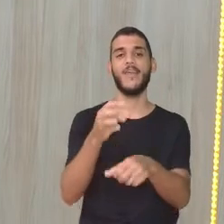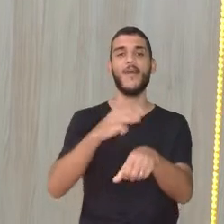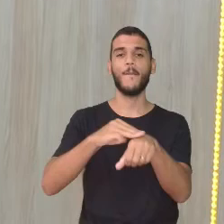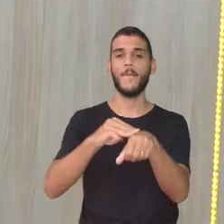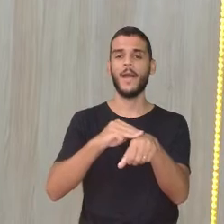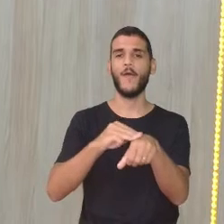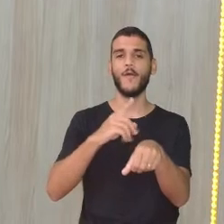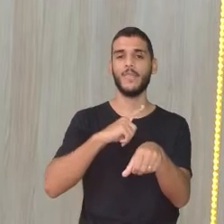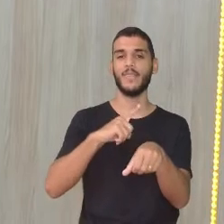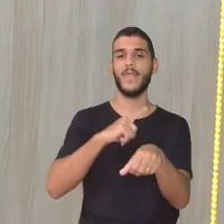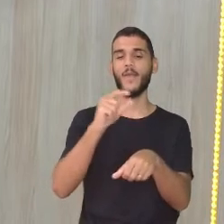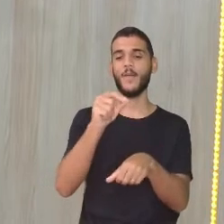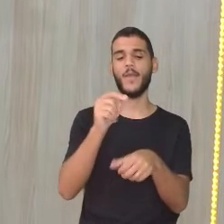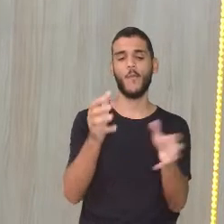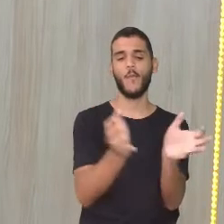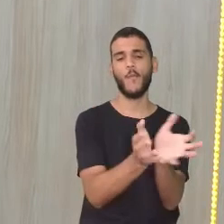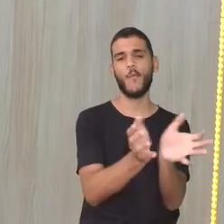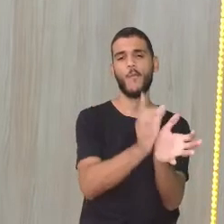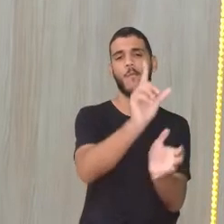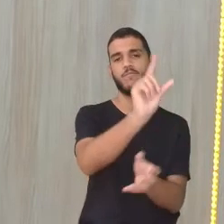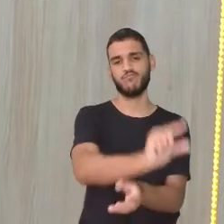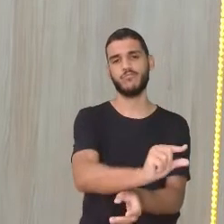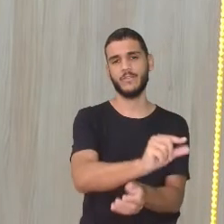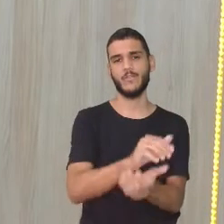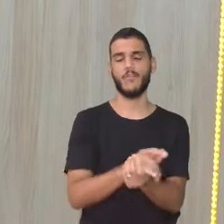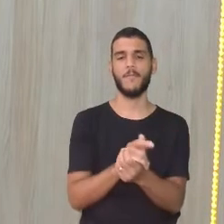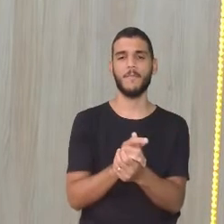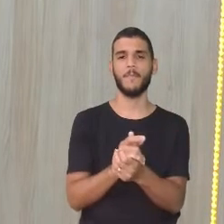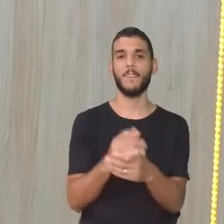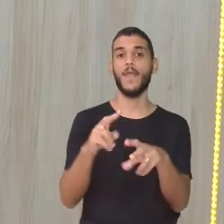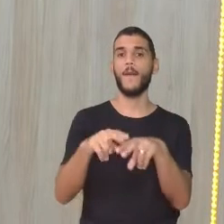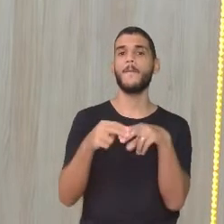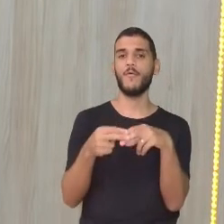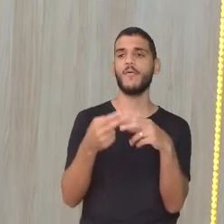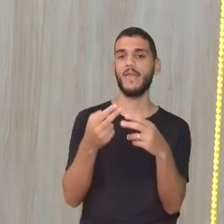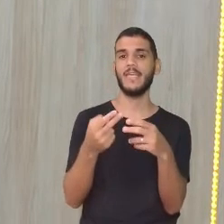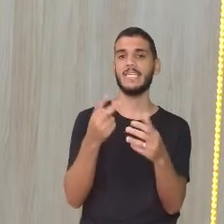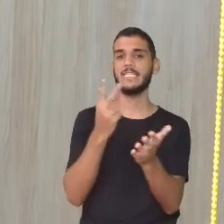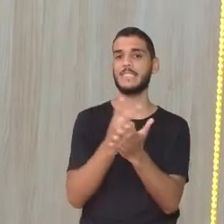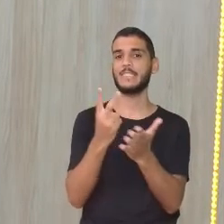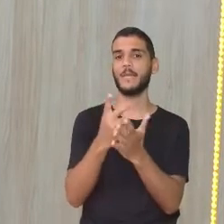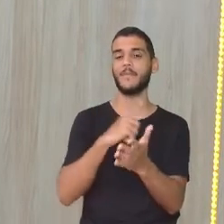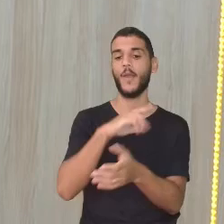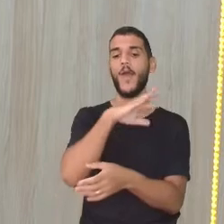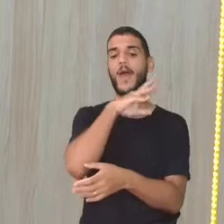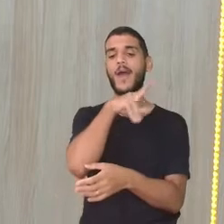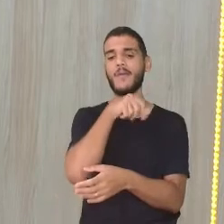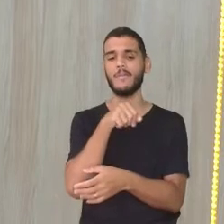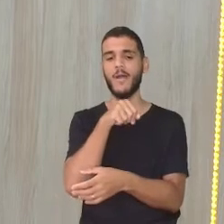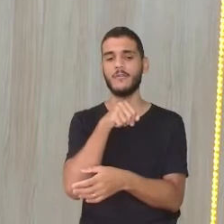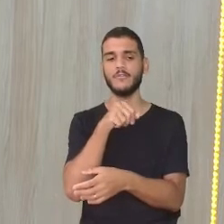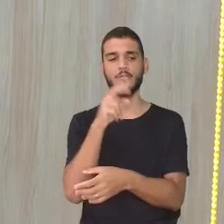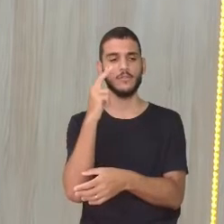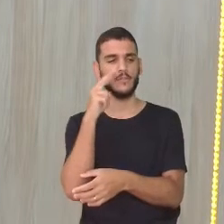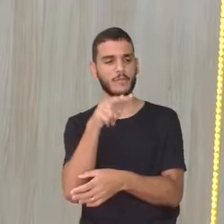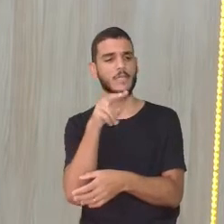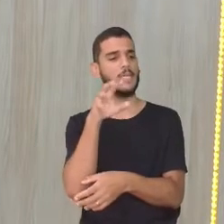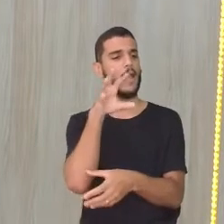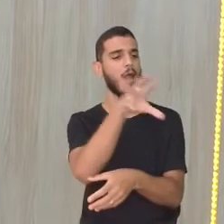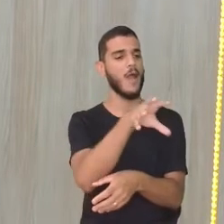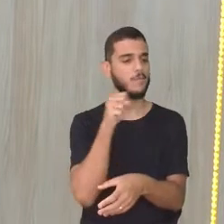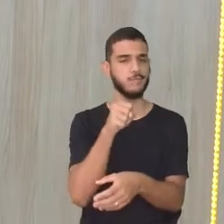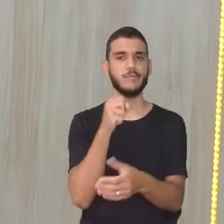Como elas tinham uma população menor? Por quê? Elas eram mais vistas pelos predadores. Então, elas eram mais caçadas, né?